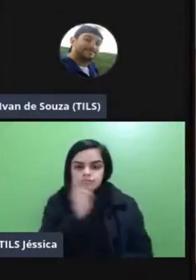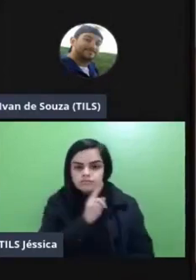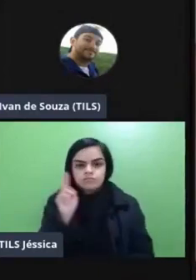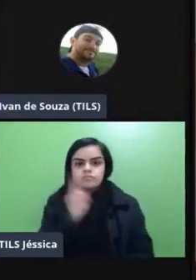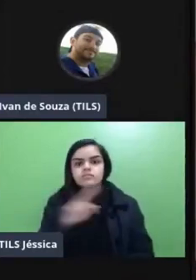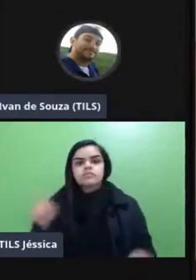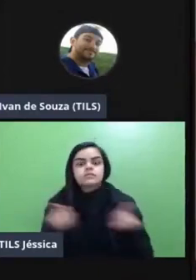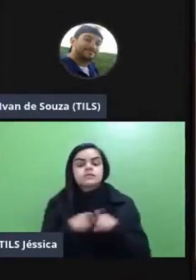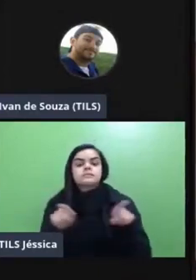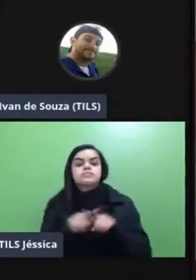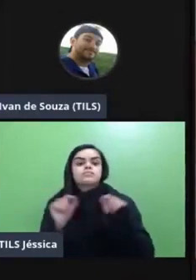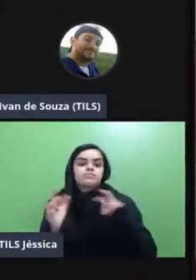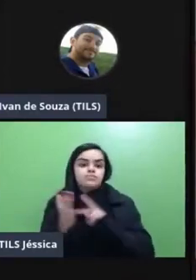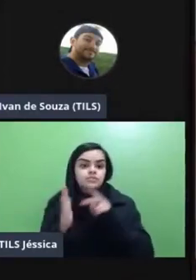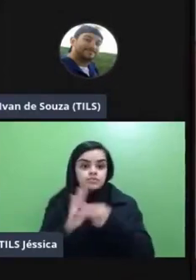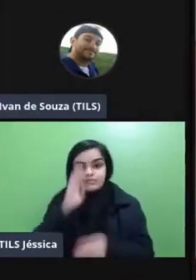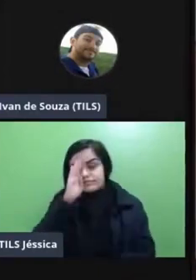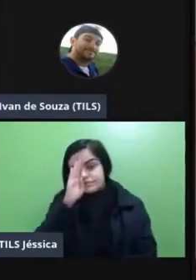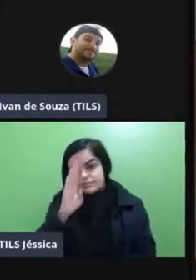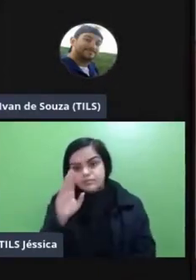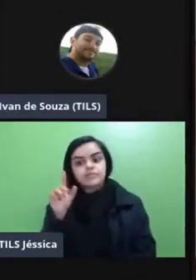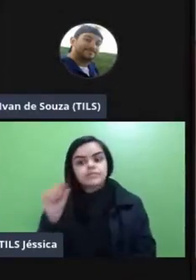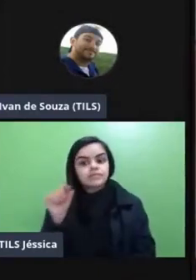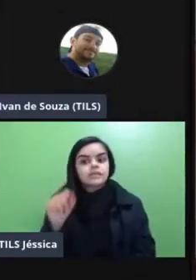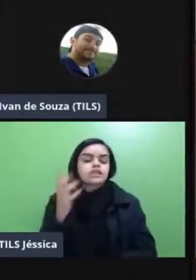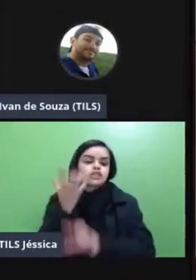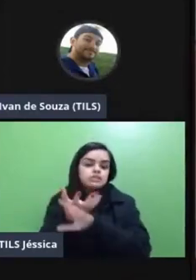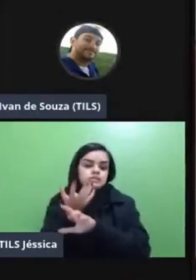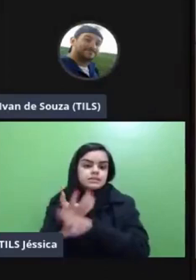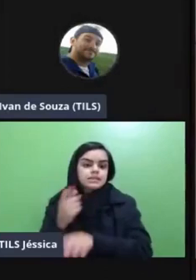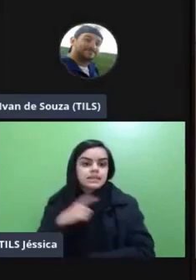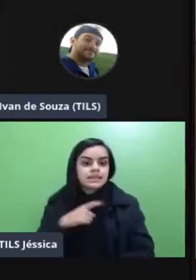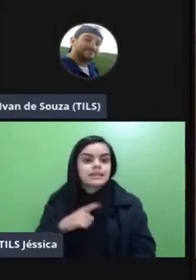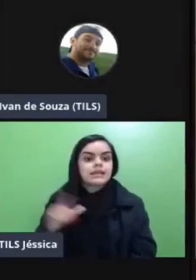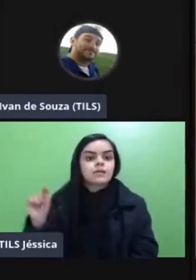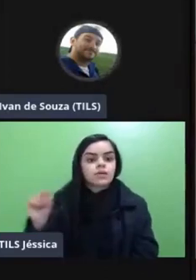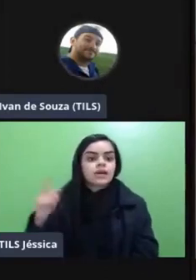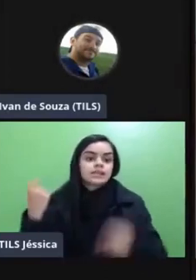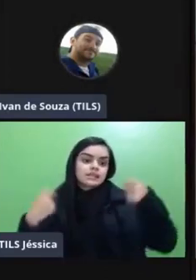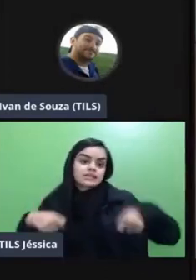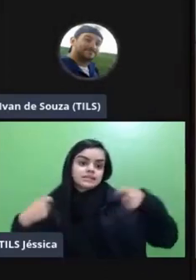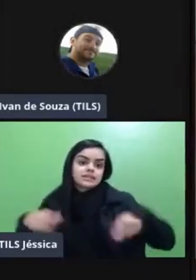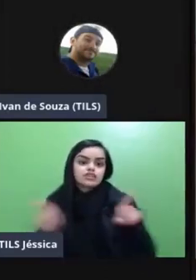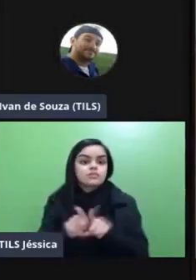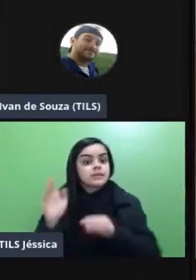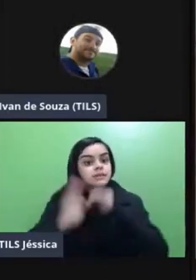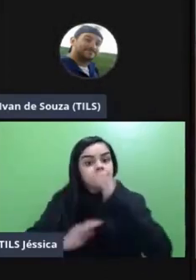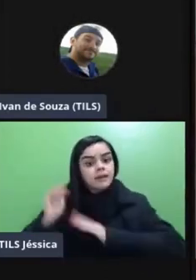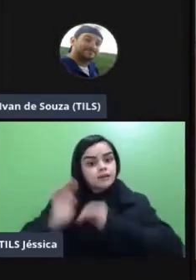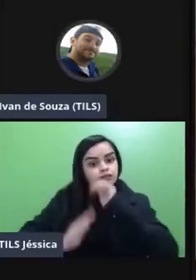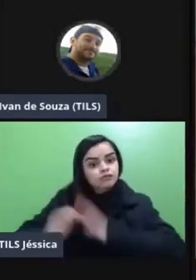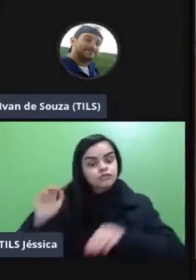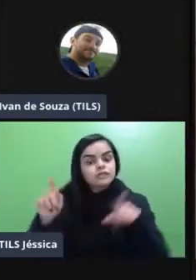então principalmente aquelas aquelas disciplinas que tem um caráter e a necessidade da prática né da